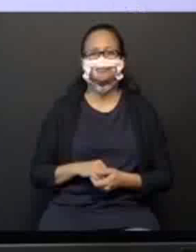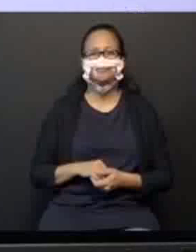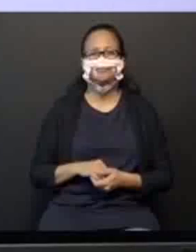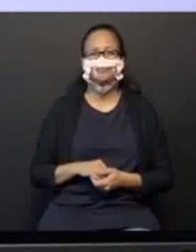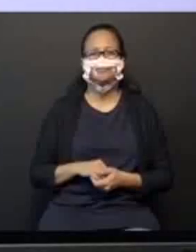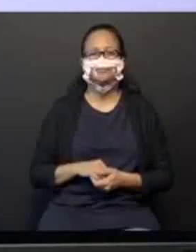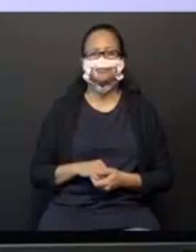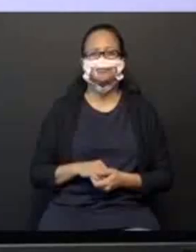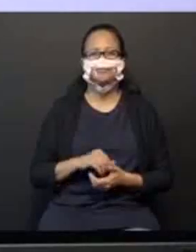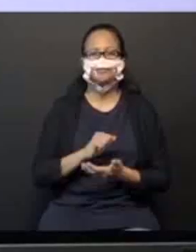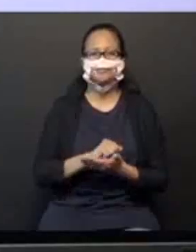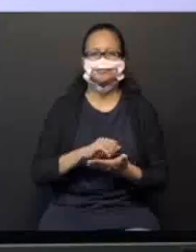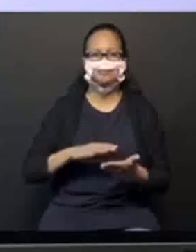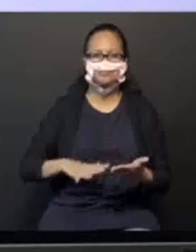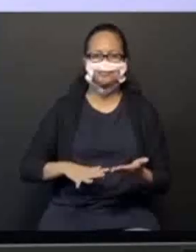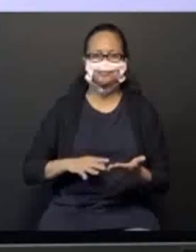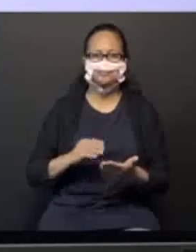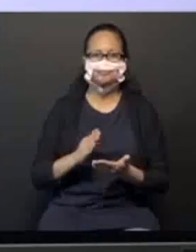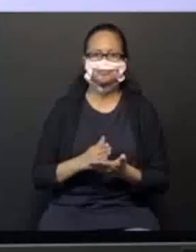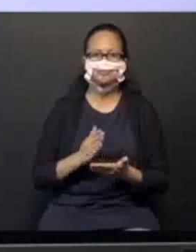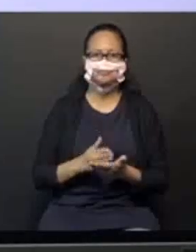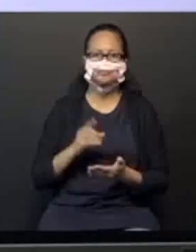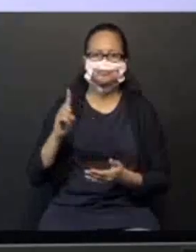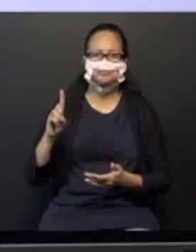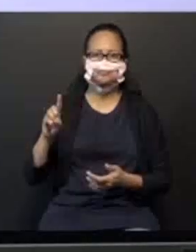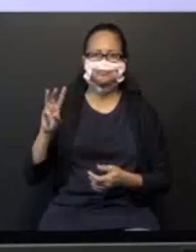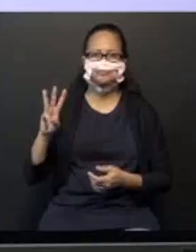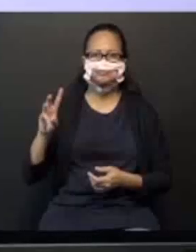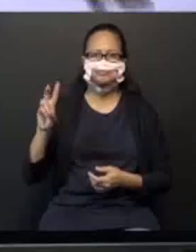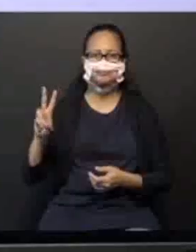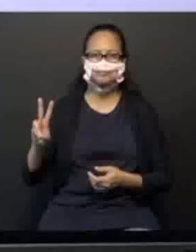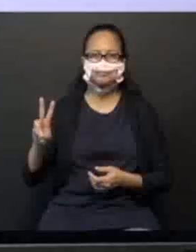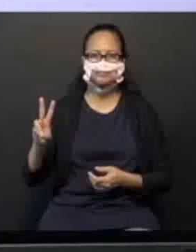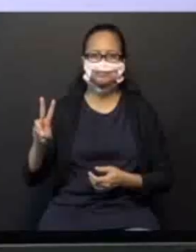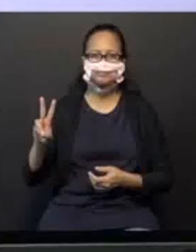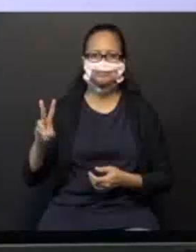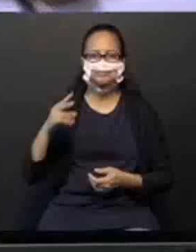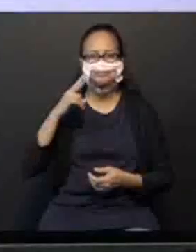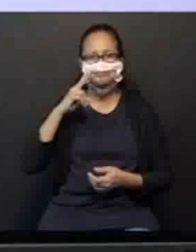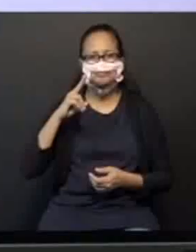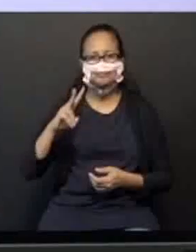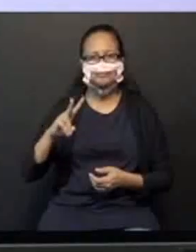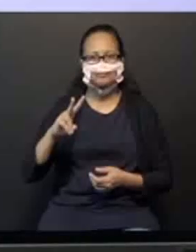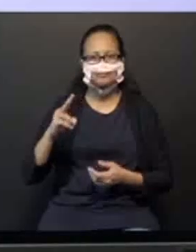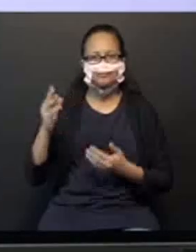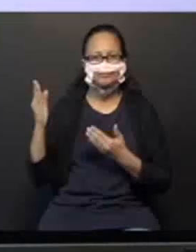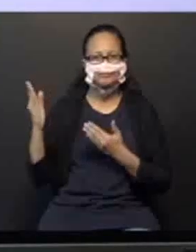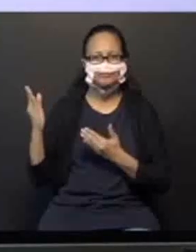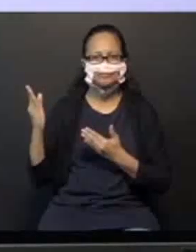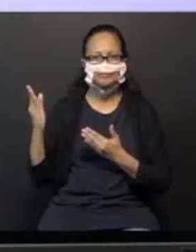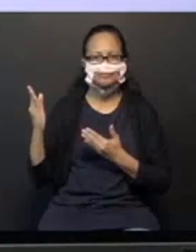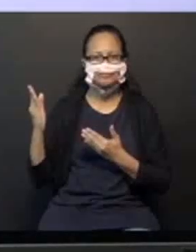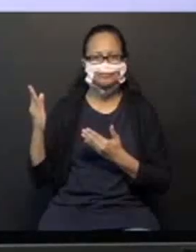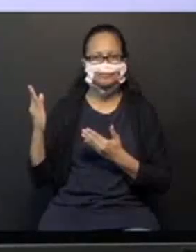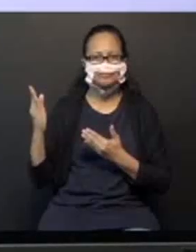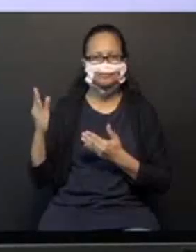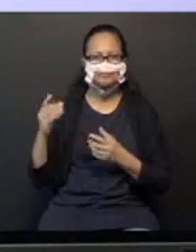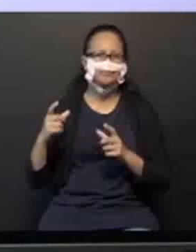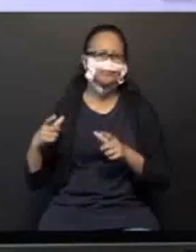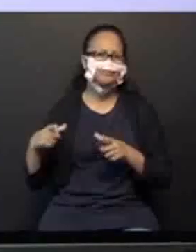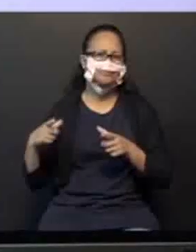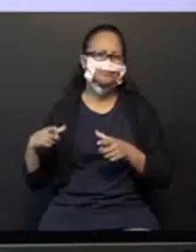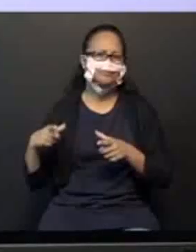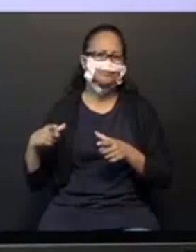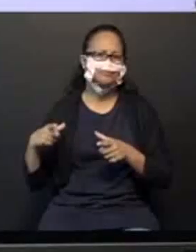Essa atividade agora, a página 132, vamos fazer juntos. Observe a cena. Onde será que acontece?